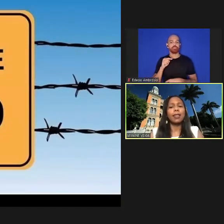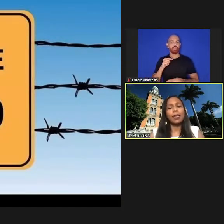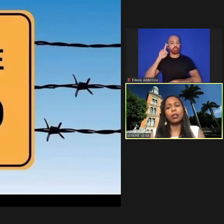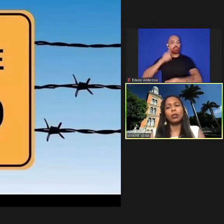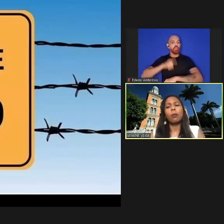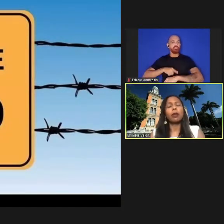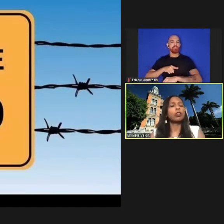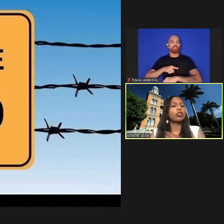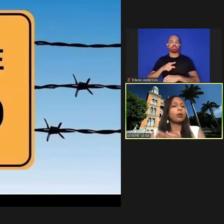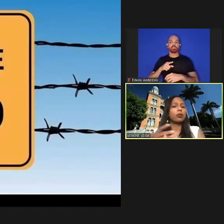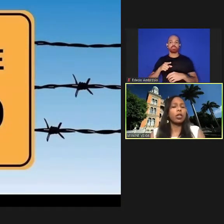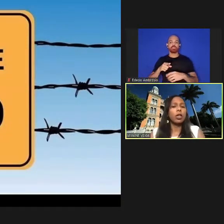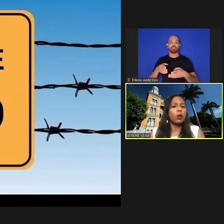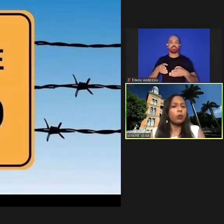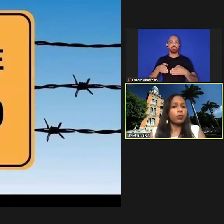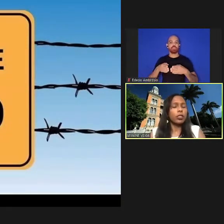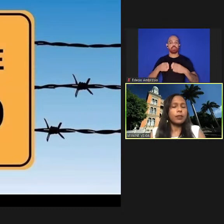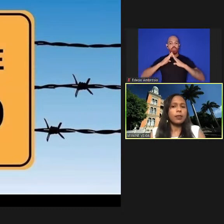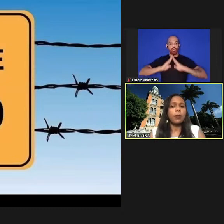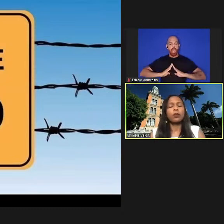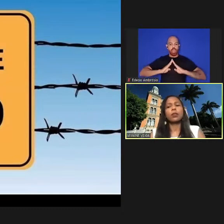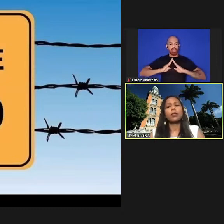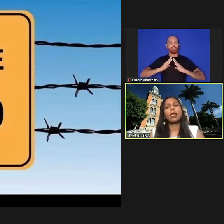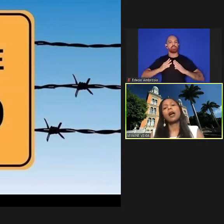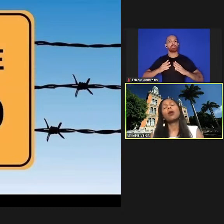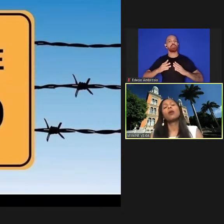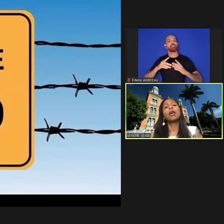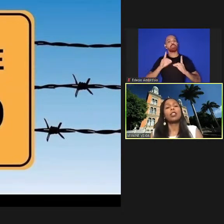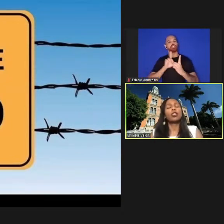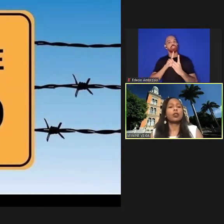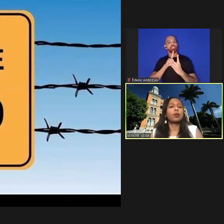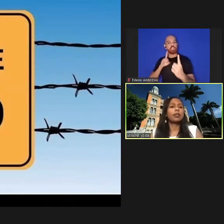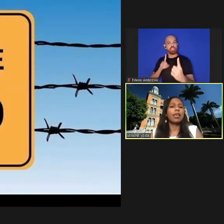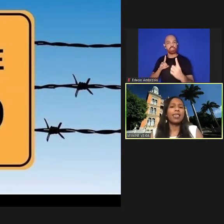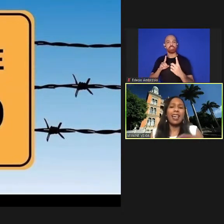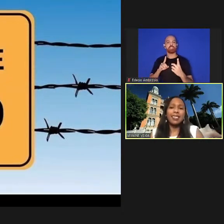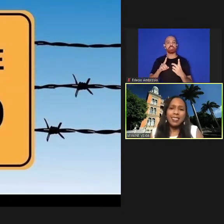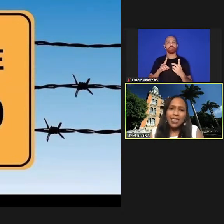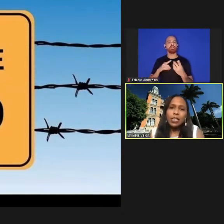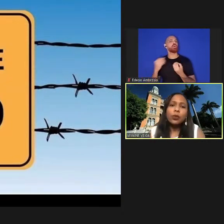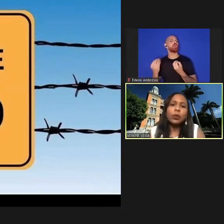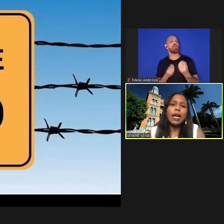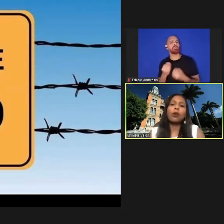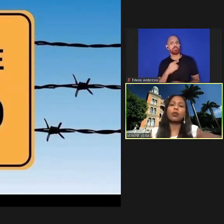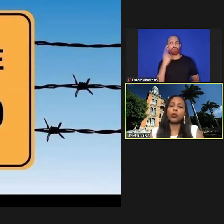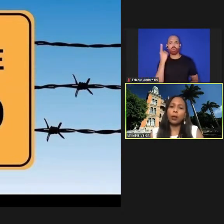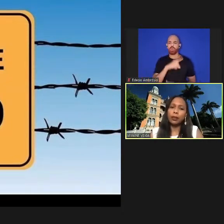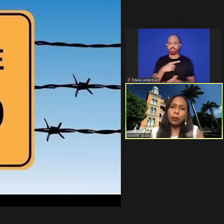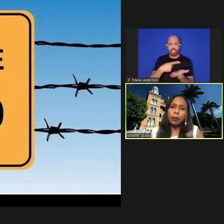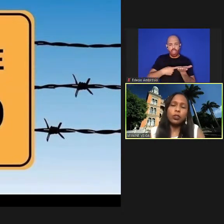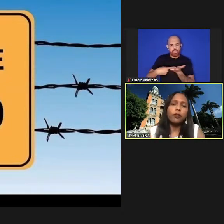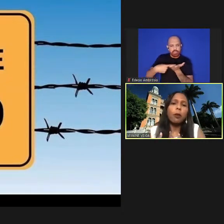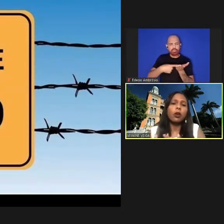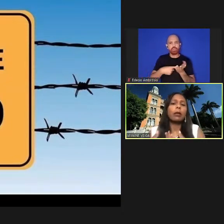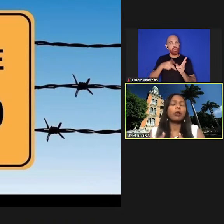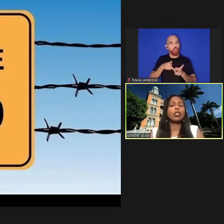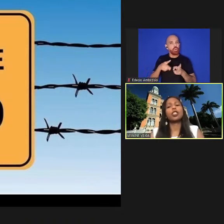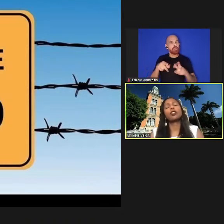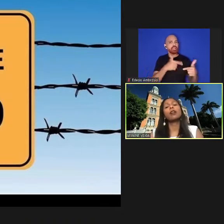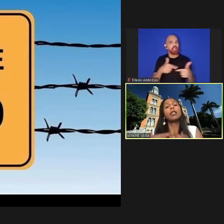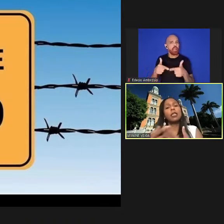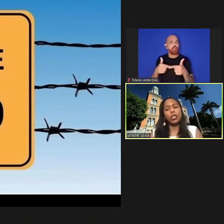quarentena no momento que estamos com distanciamento social a gente consegue se articular continuar trabalhando de forma